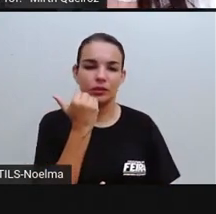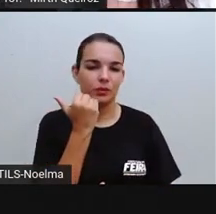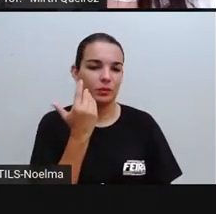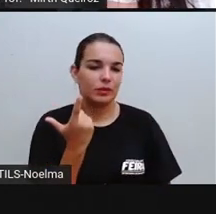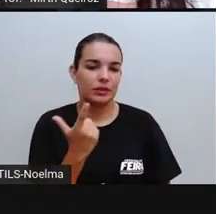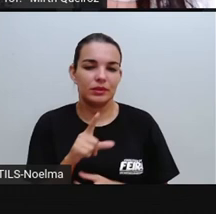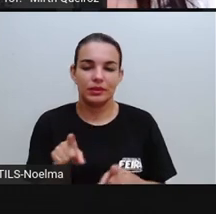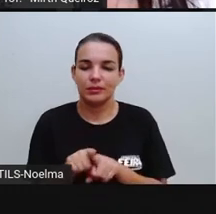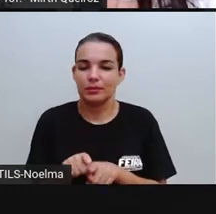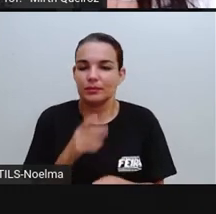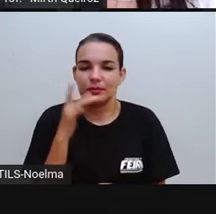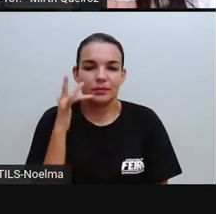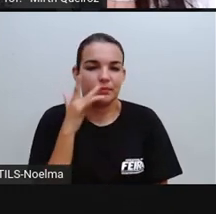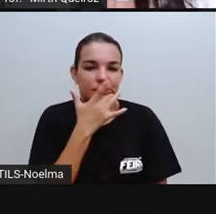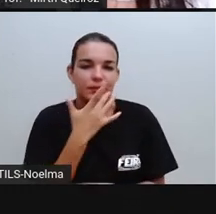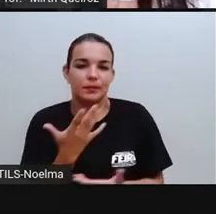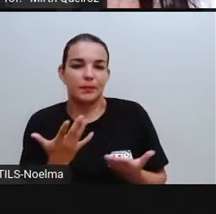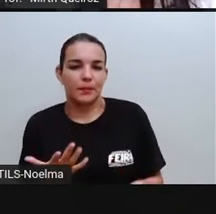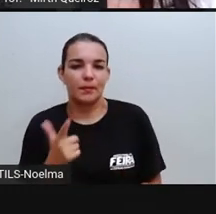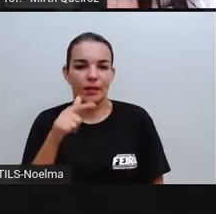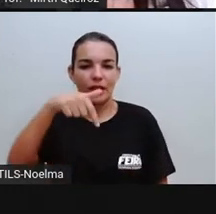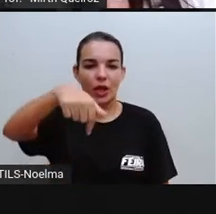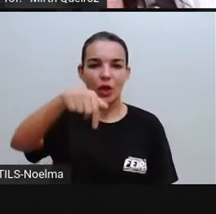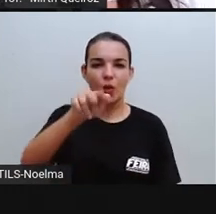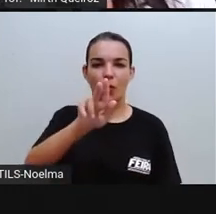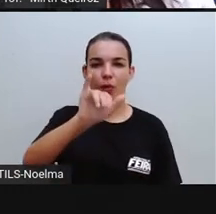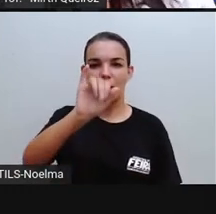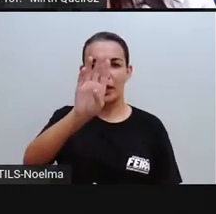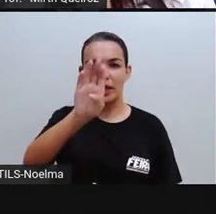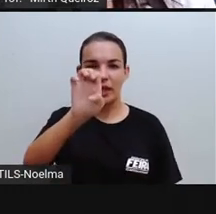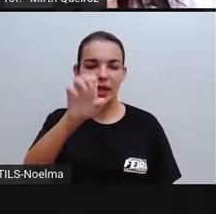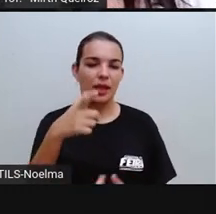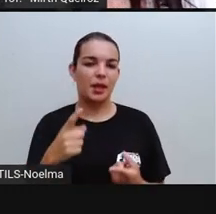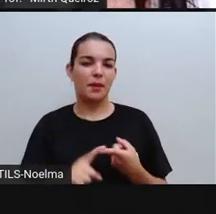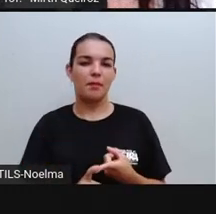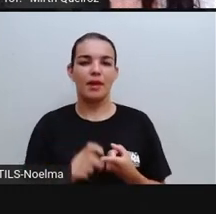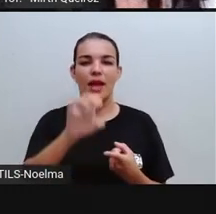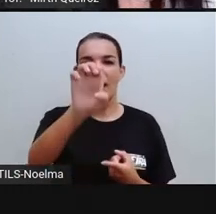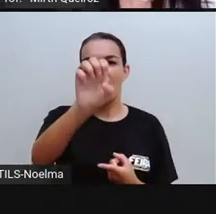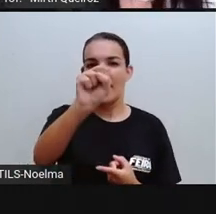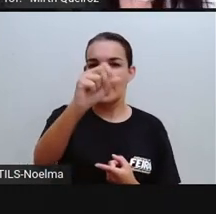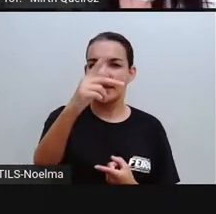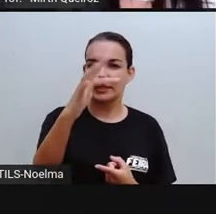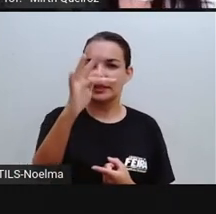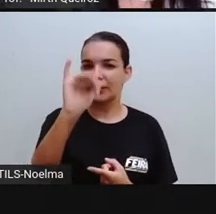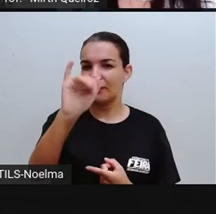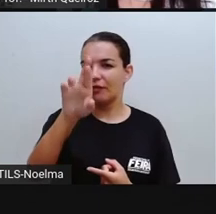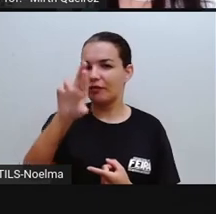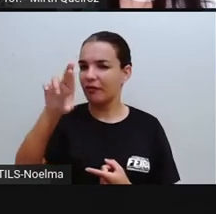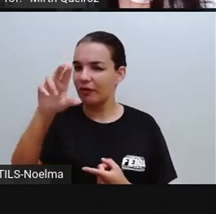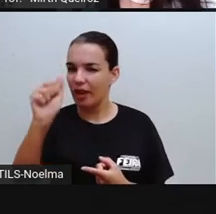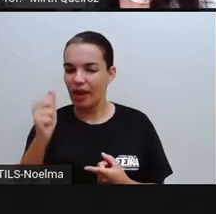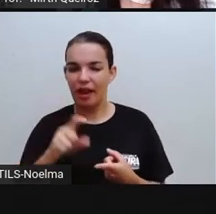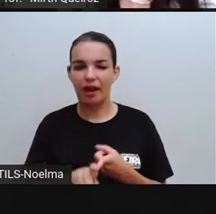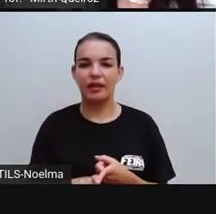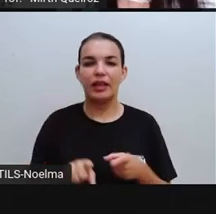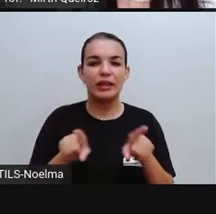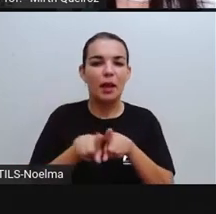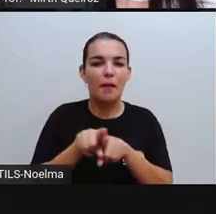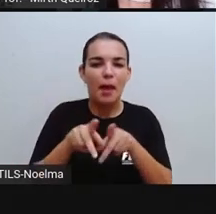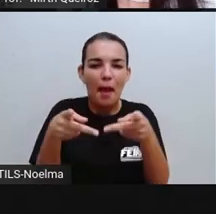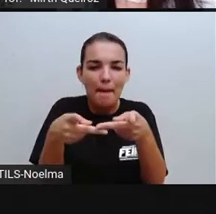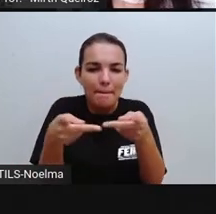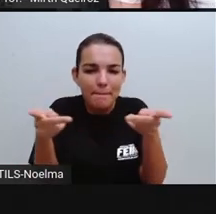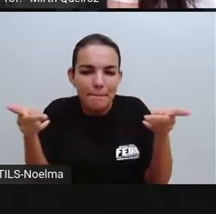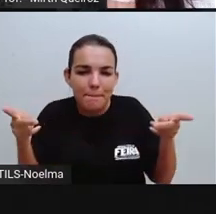exemplo, o quibe, a espirra, que são de origem árabe, almôndegas pelos italianos, a pizza também,